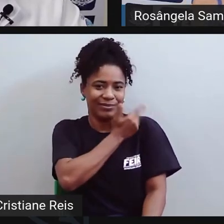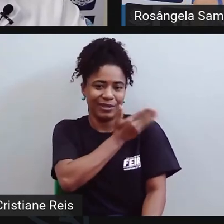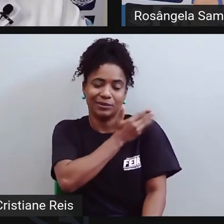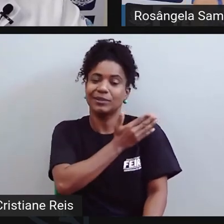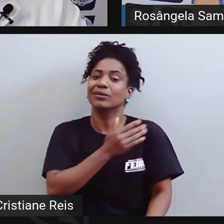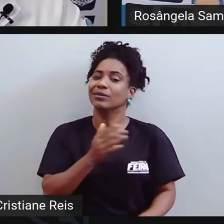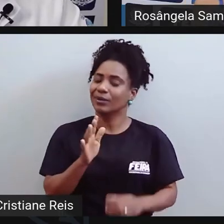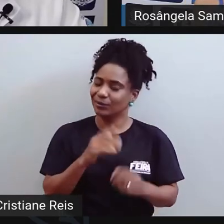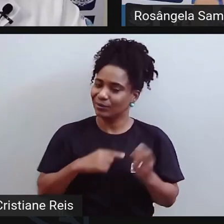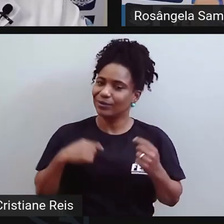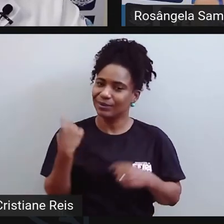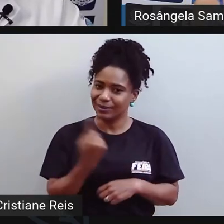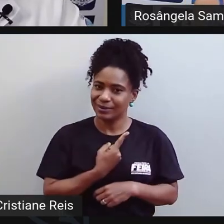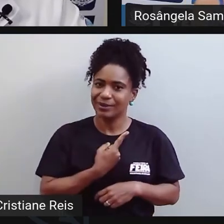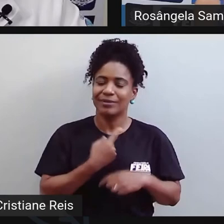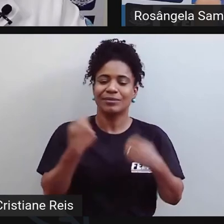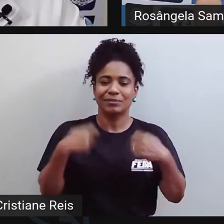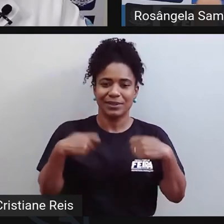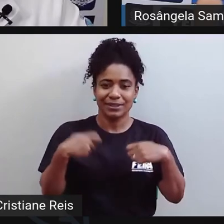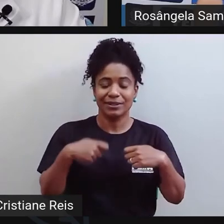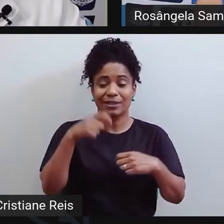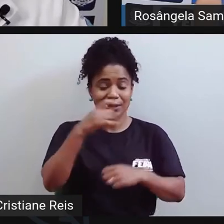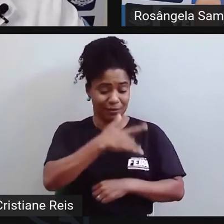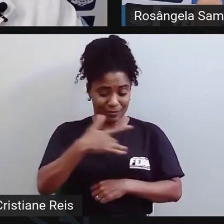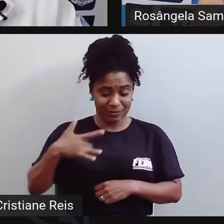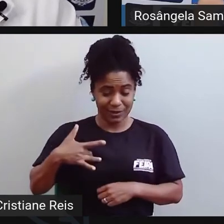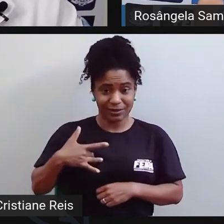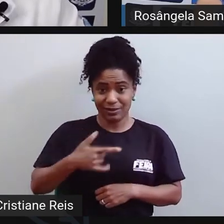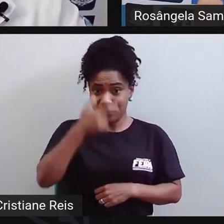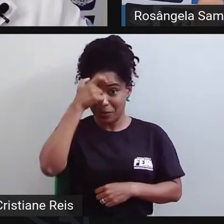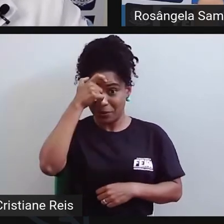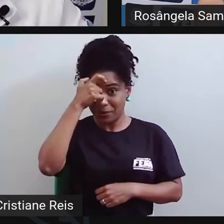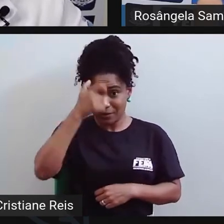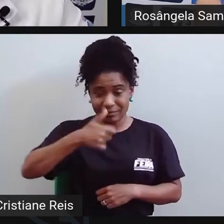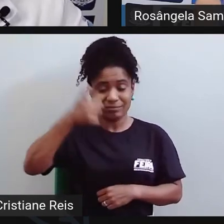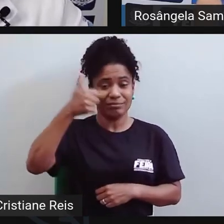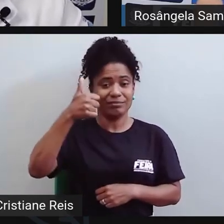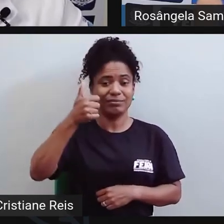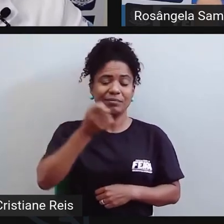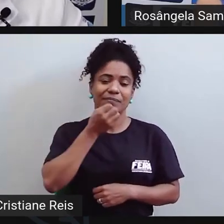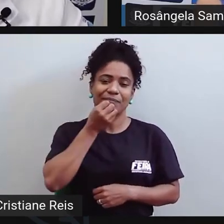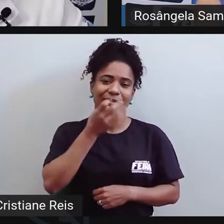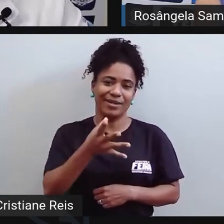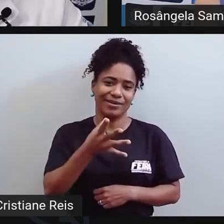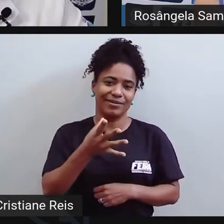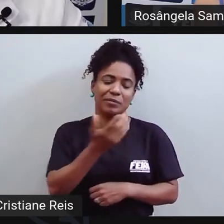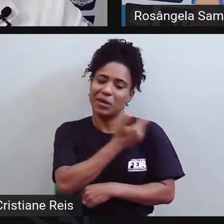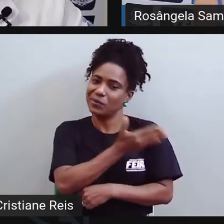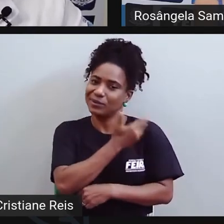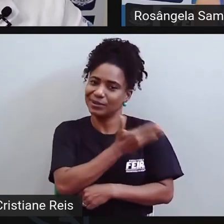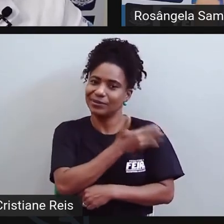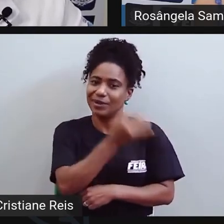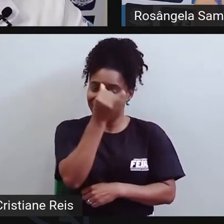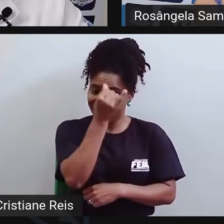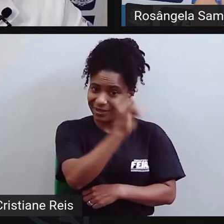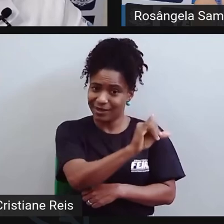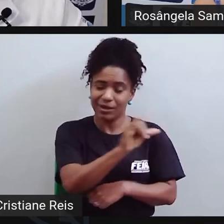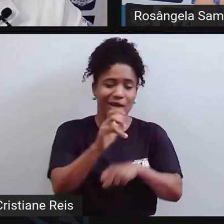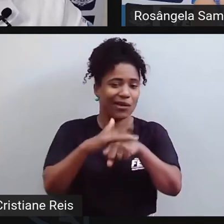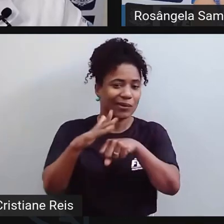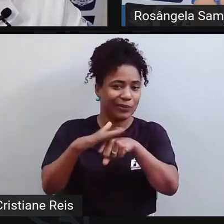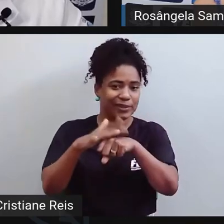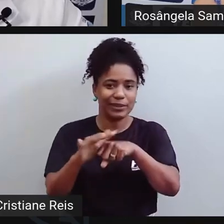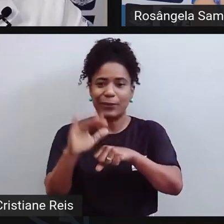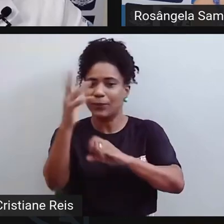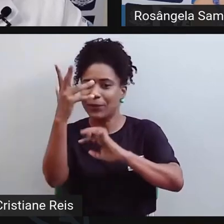grande, então que a gente não olhe mais a saúde mental e as pessoas que precisam de tratamento com preconceito. É uma doença como qualquer